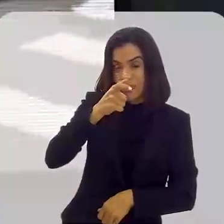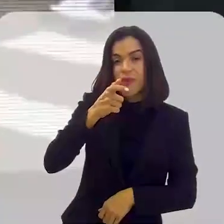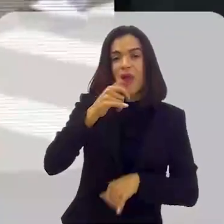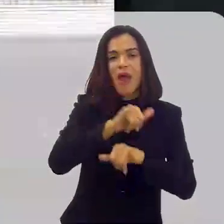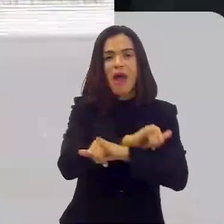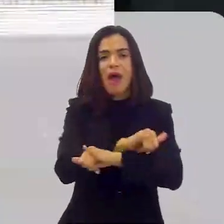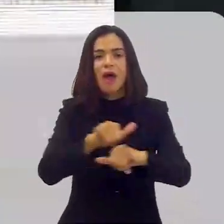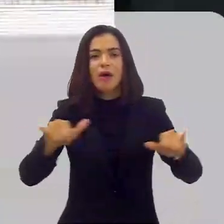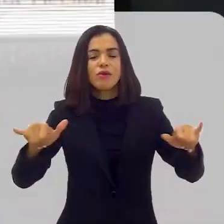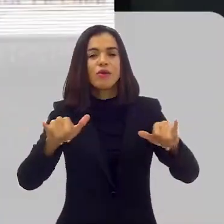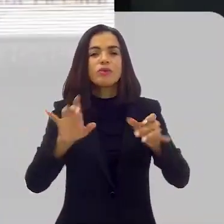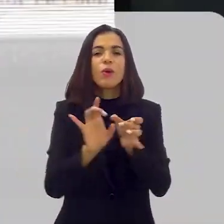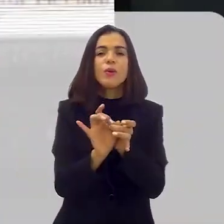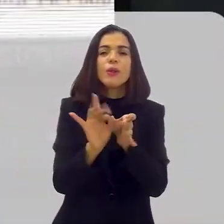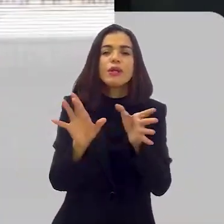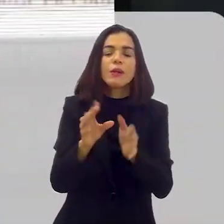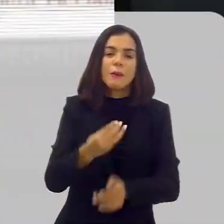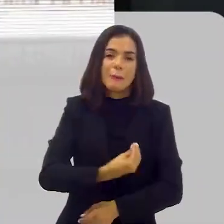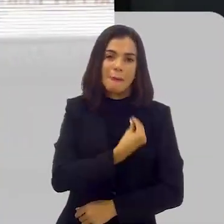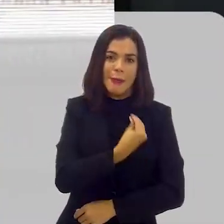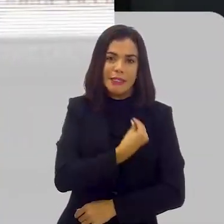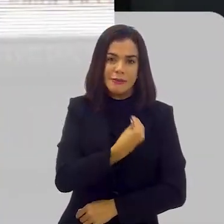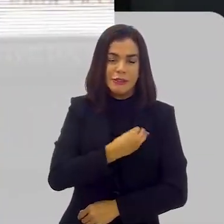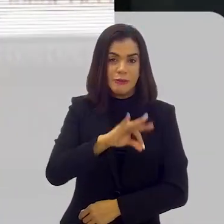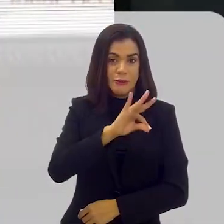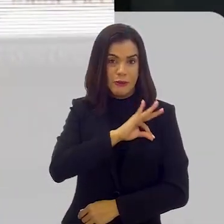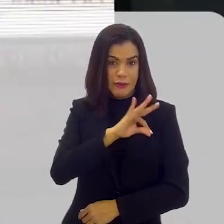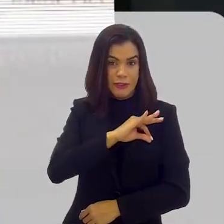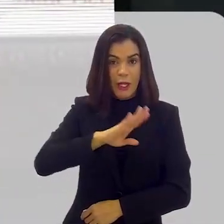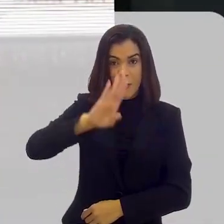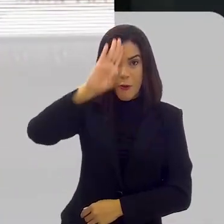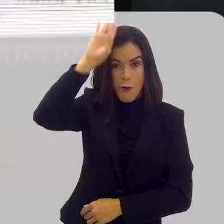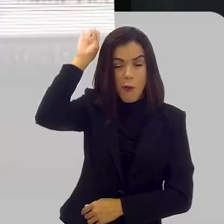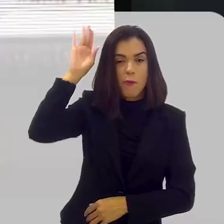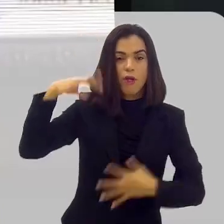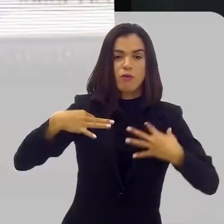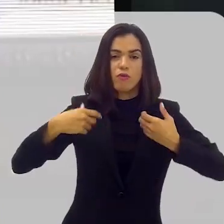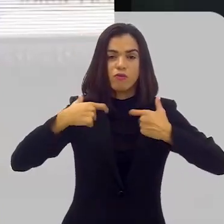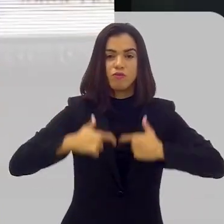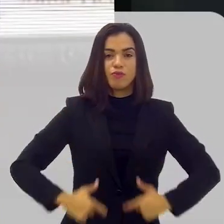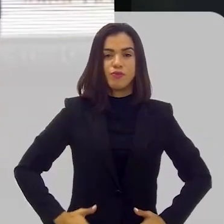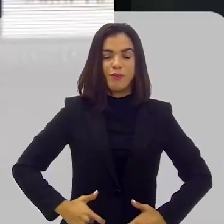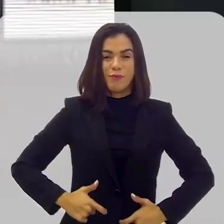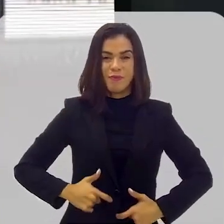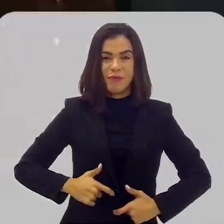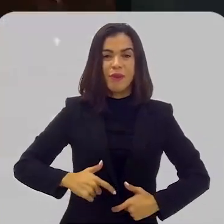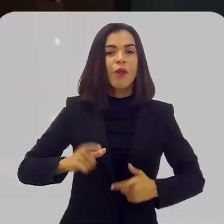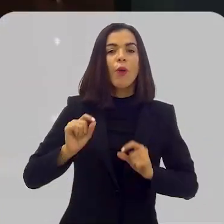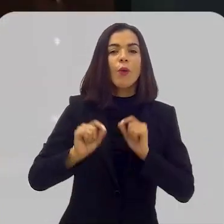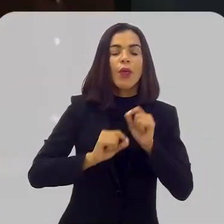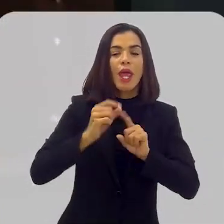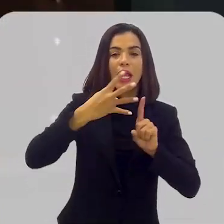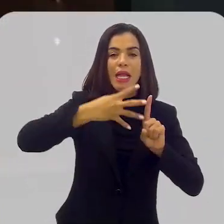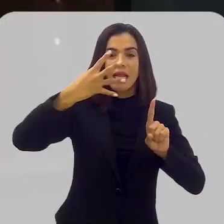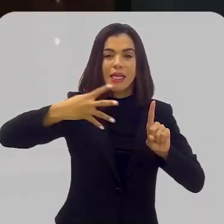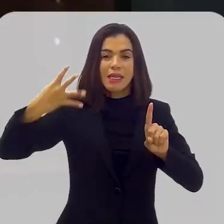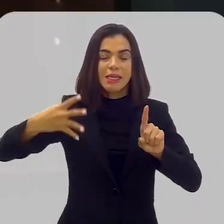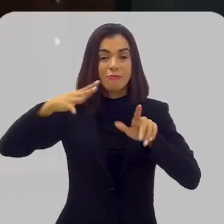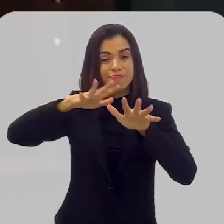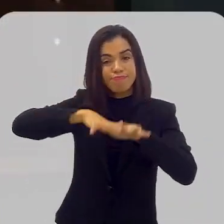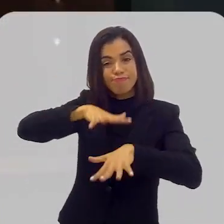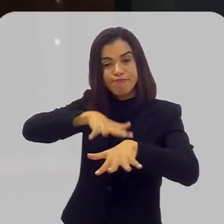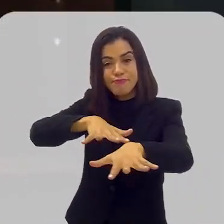Sérgio Cabral, anunciou a autorização da participação de policiais e bombeiros uniformizados nas paradas